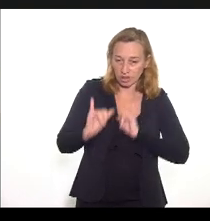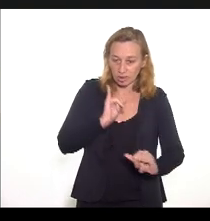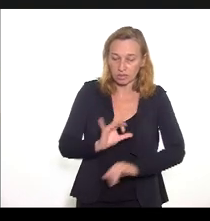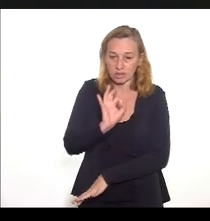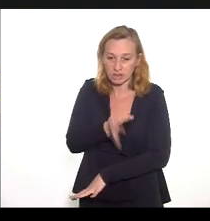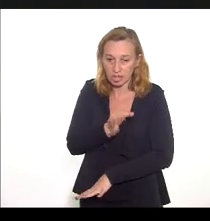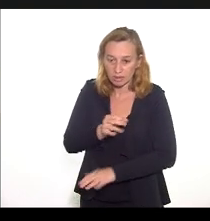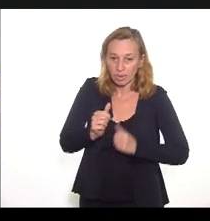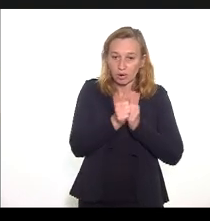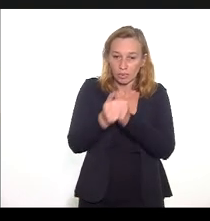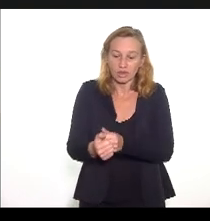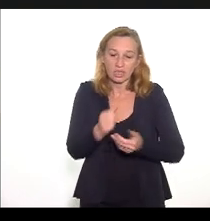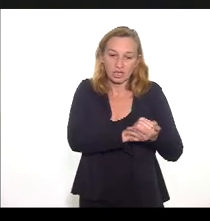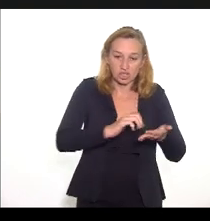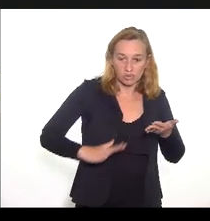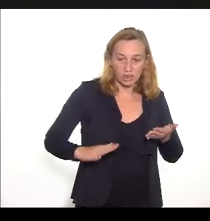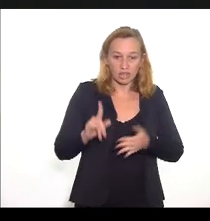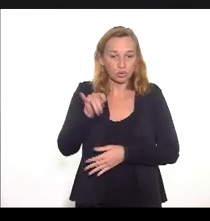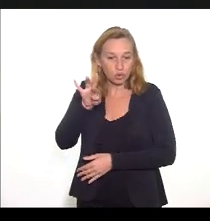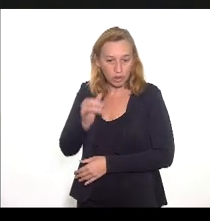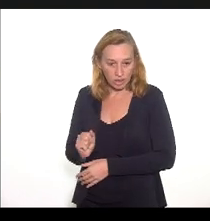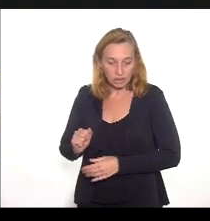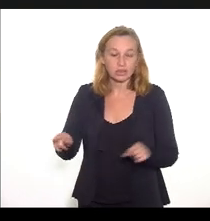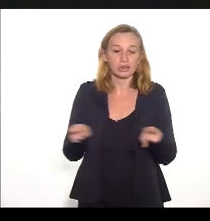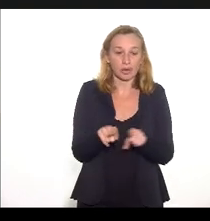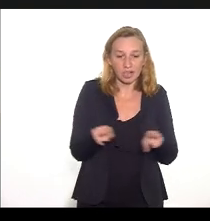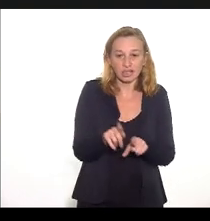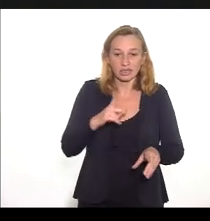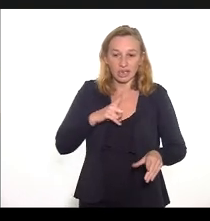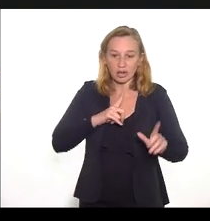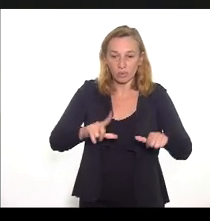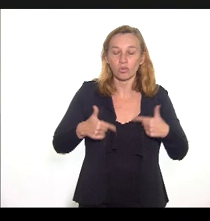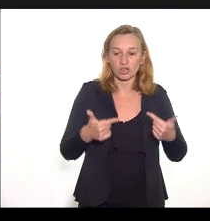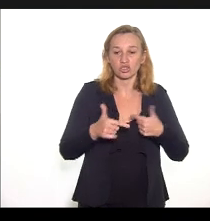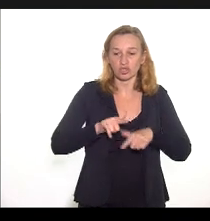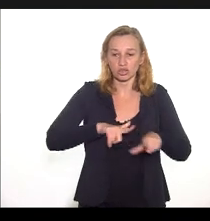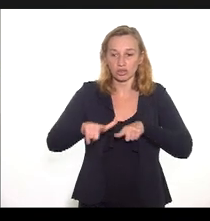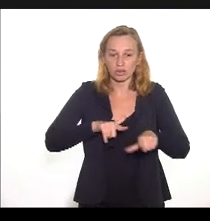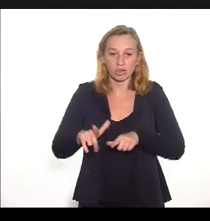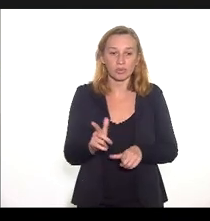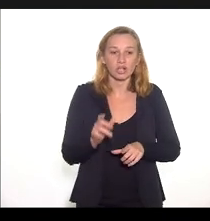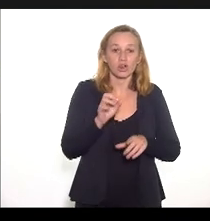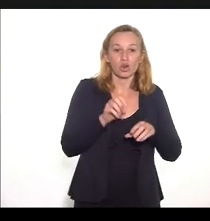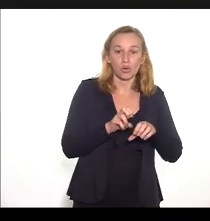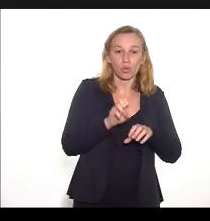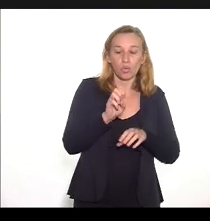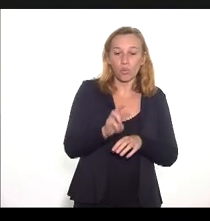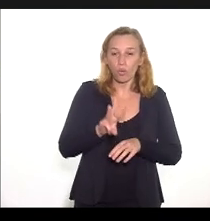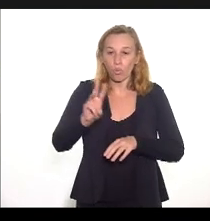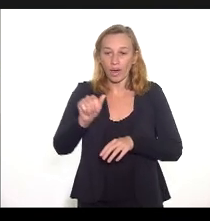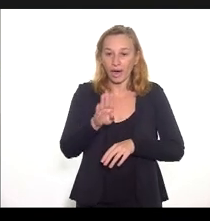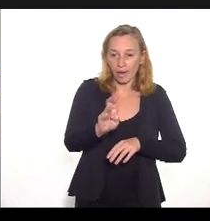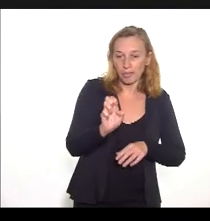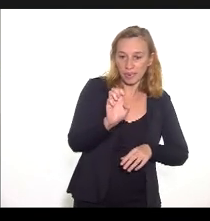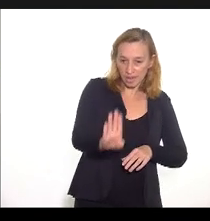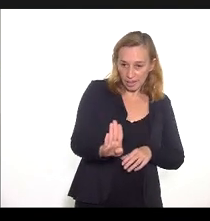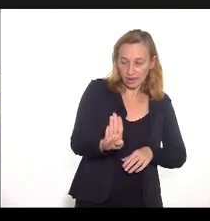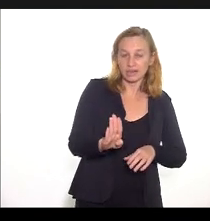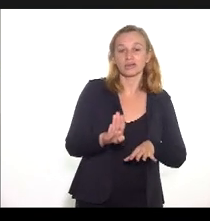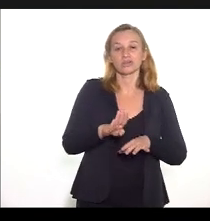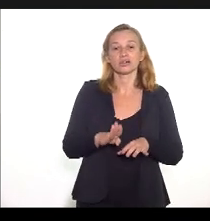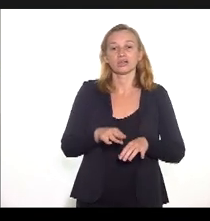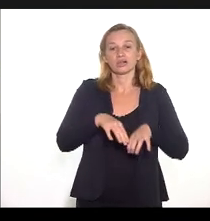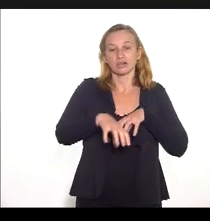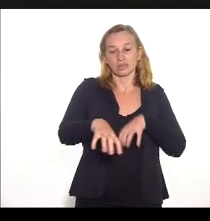realização e acompanhamento das atividades de auditoria, que também tem a funcionalidade de serem realizadas no sistema web próprio do Sistema Nacional de Auditoria.